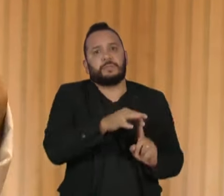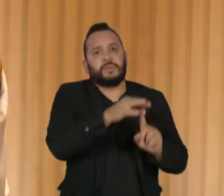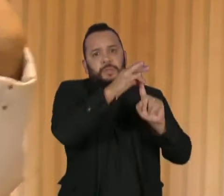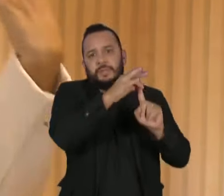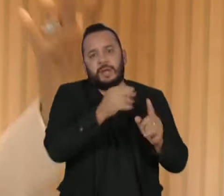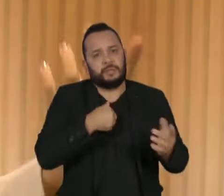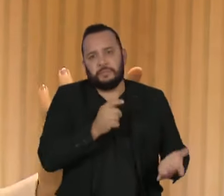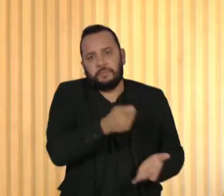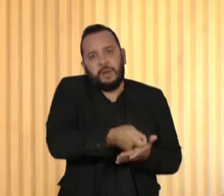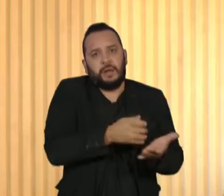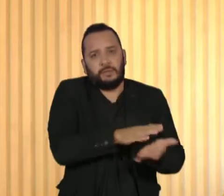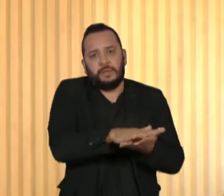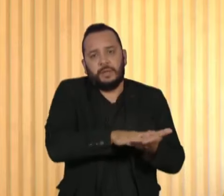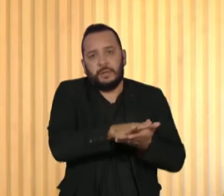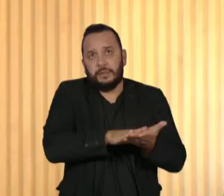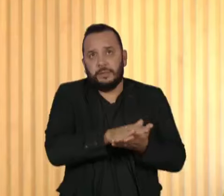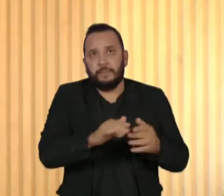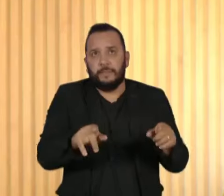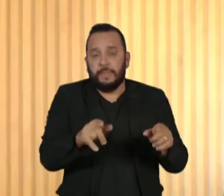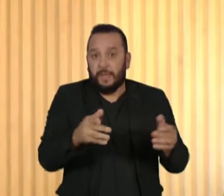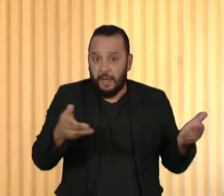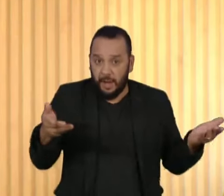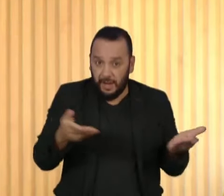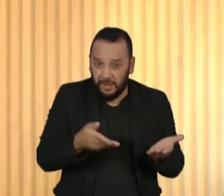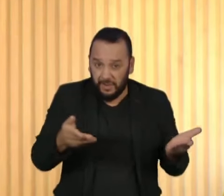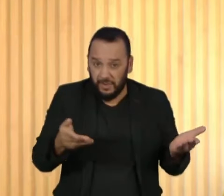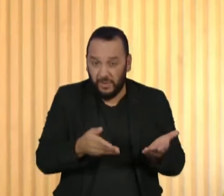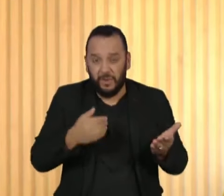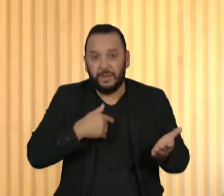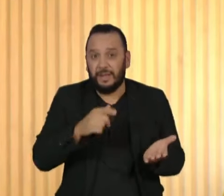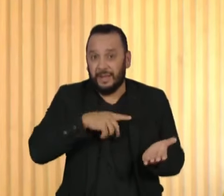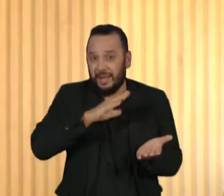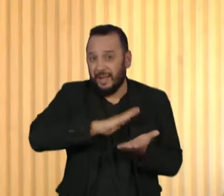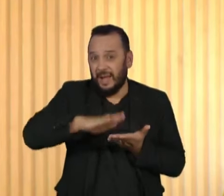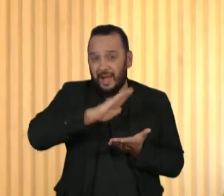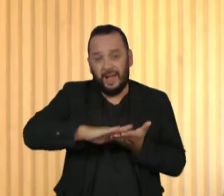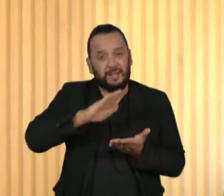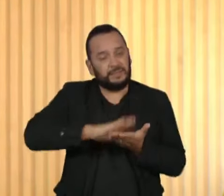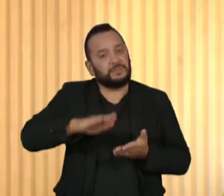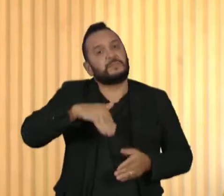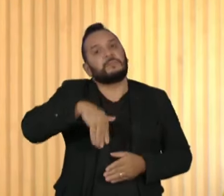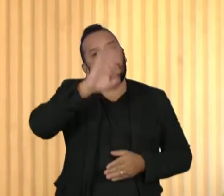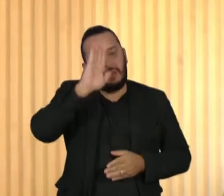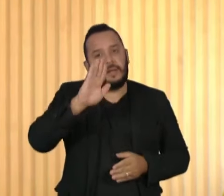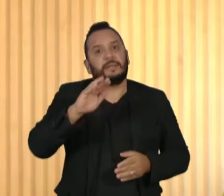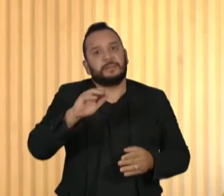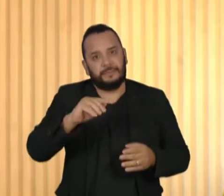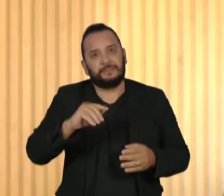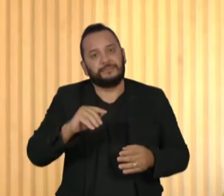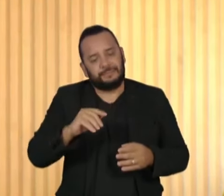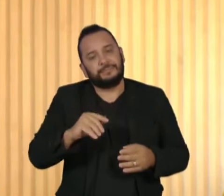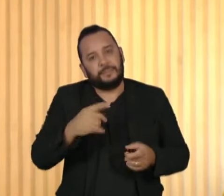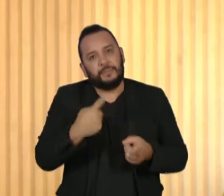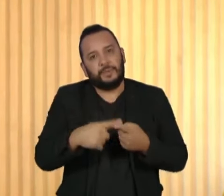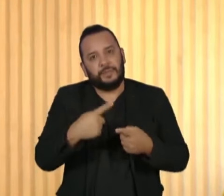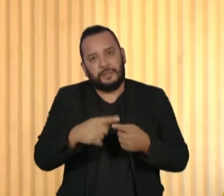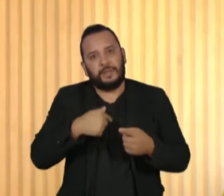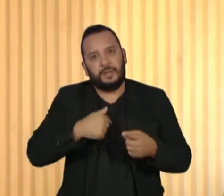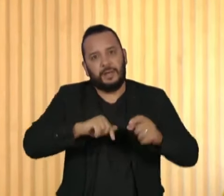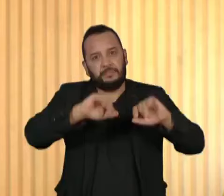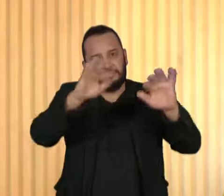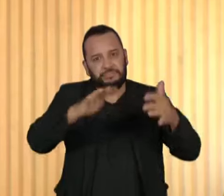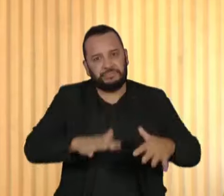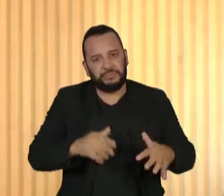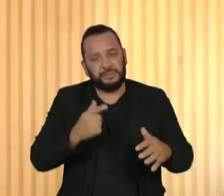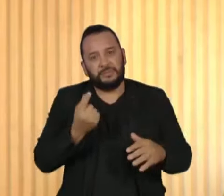tomadas? E não tendo sido tomadas, agora a gente não vai ter um gasto muito maior em reparação dessa tragédia? Bom,